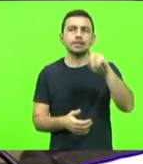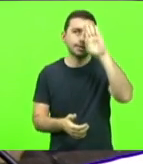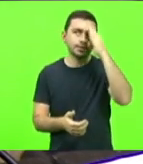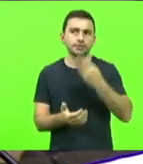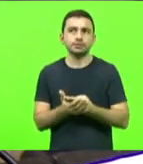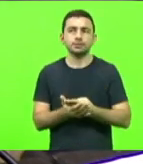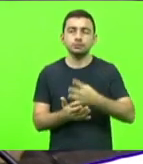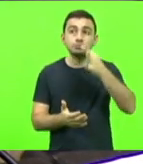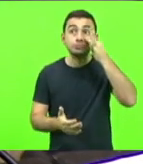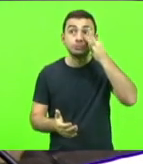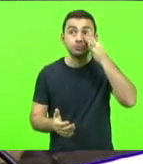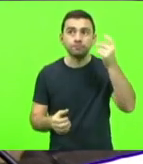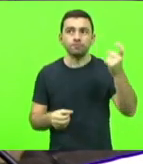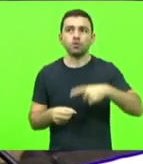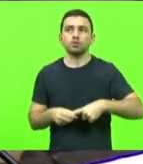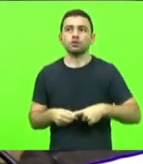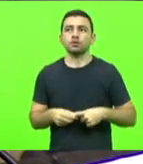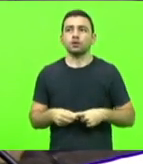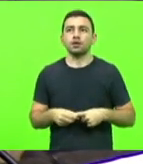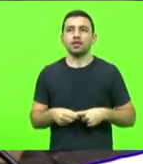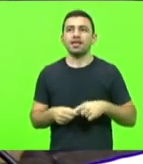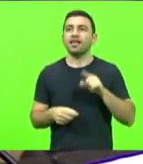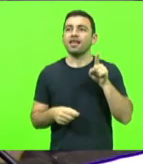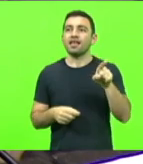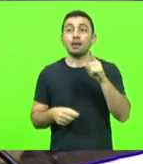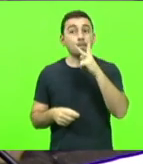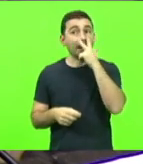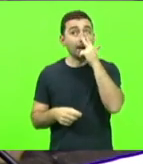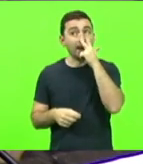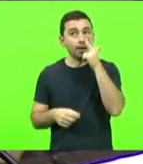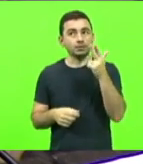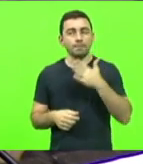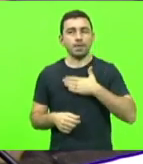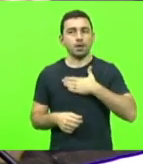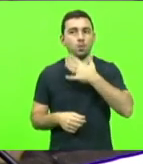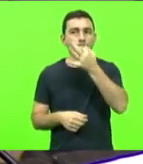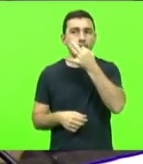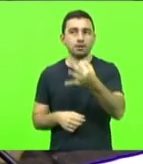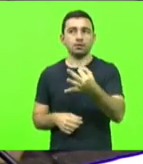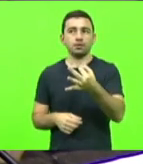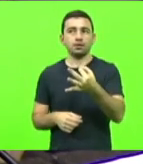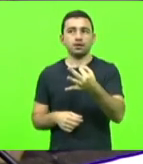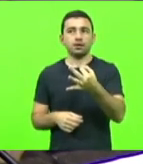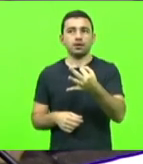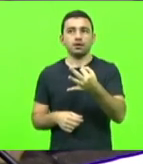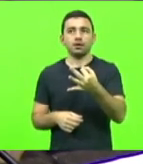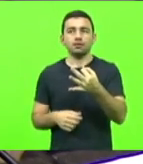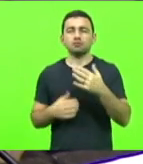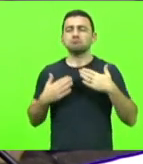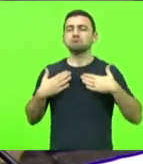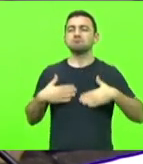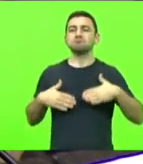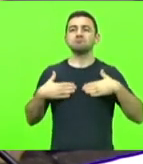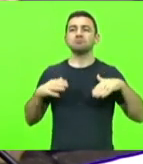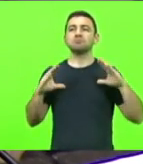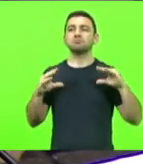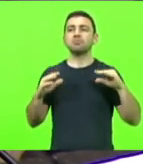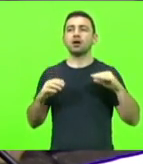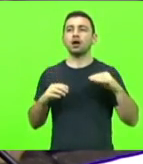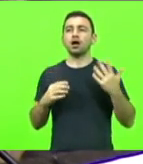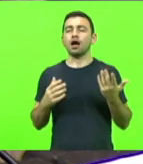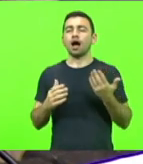presencial. entretanto, ele me parece, e essa é a minha opinião, que está muito cômodo sem as aulas